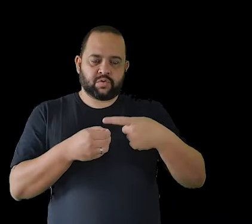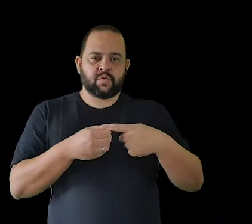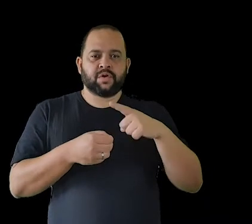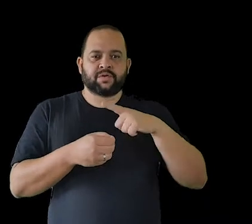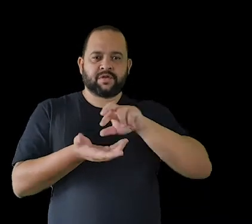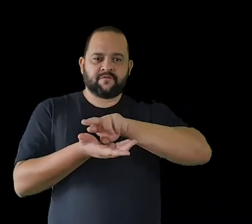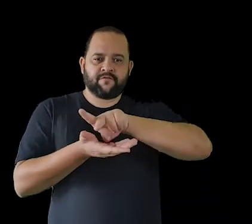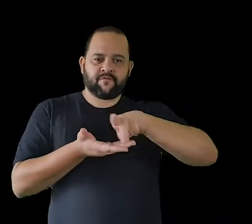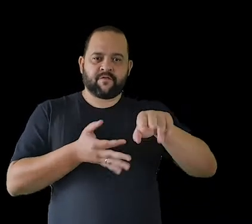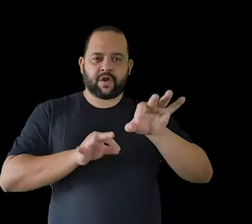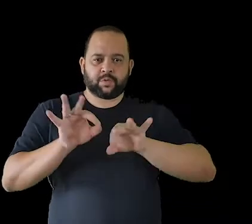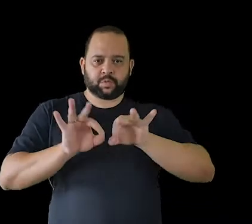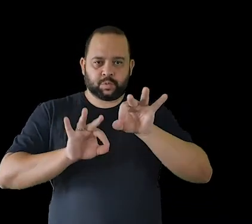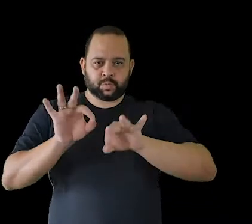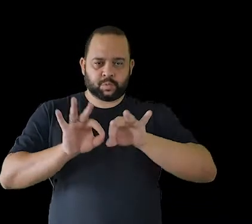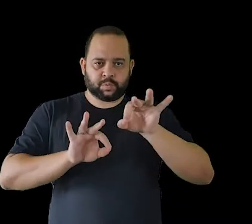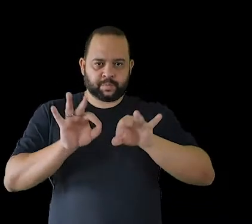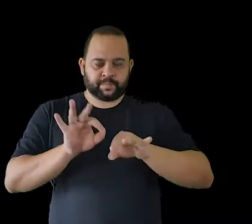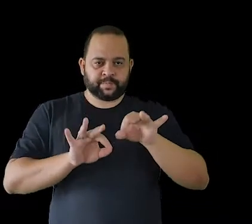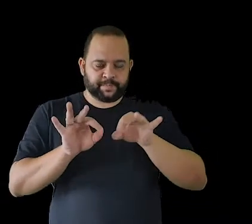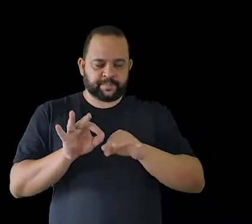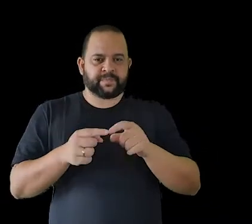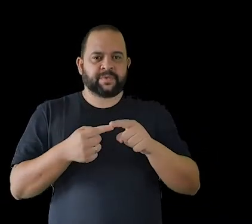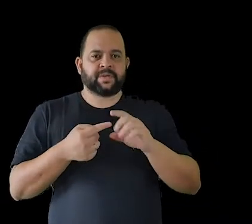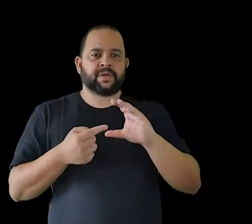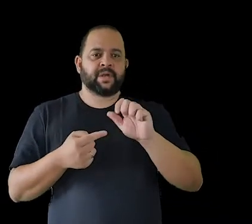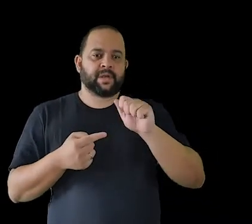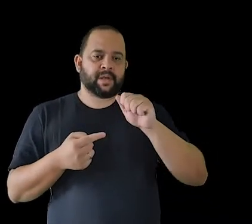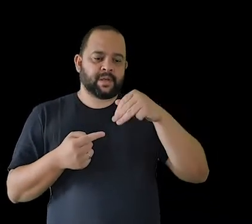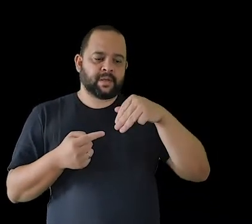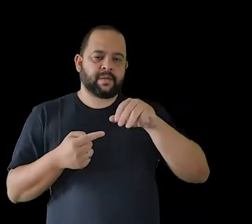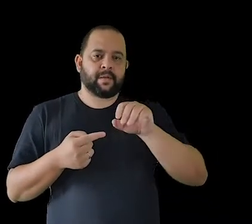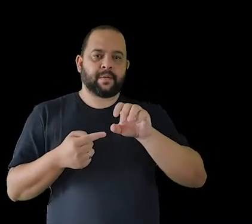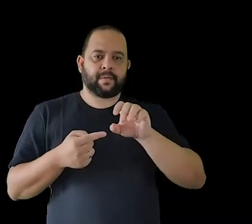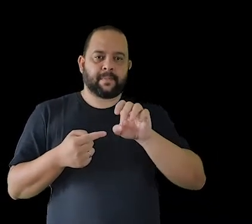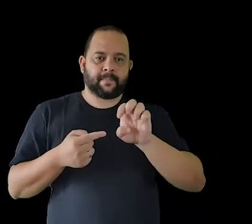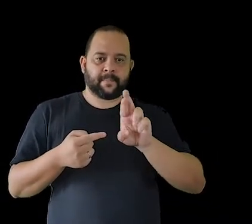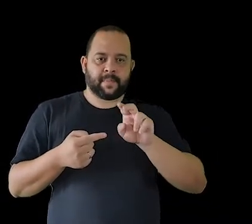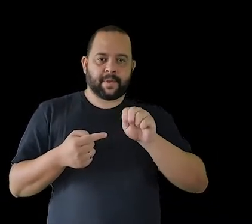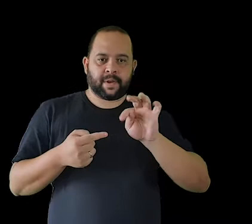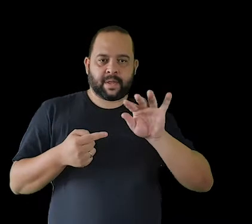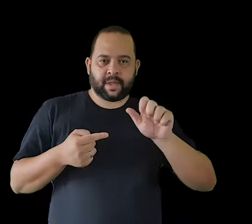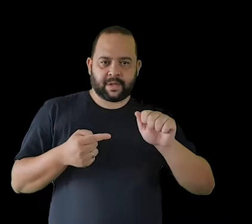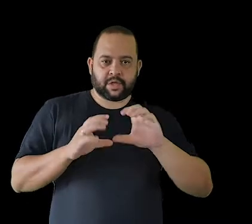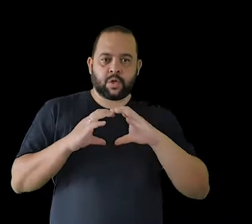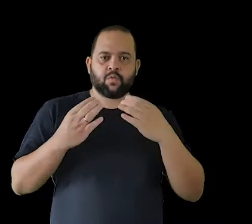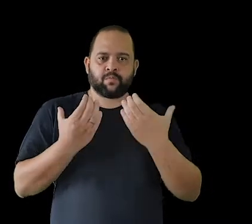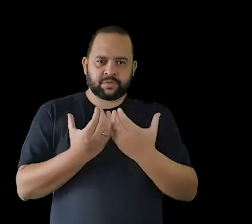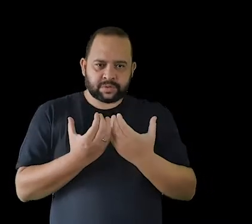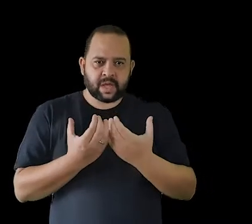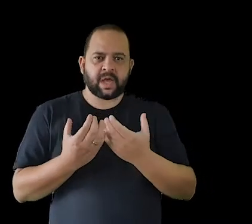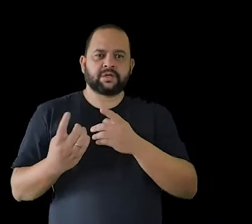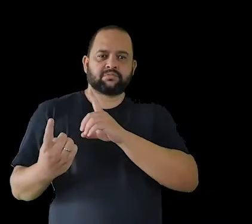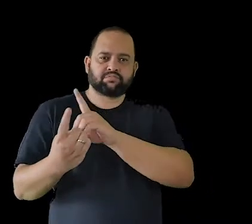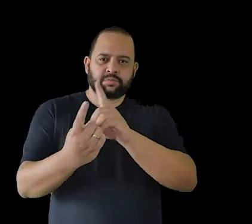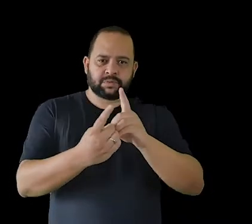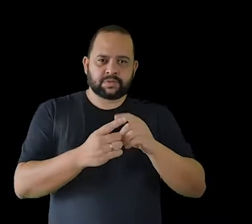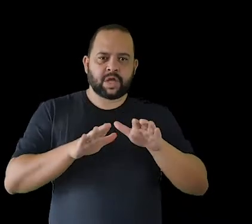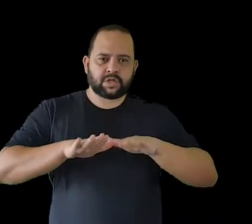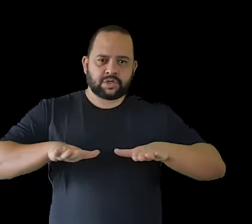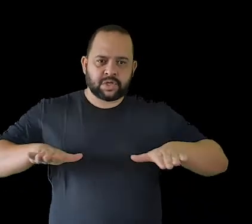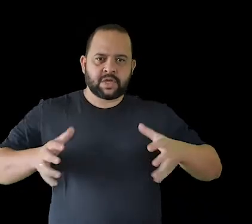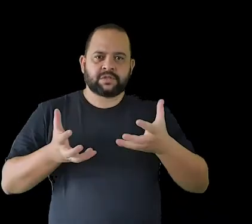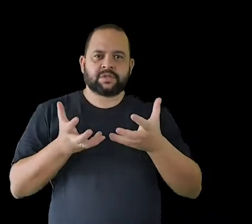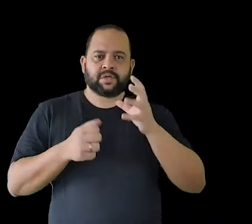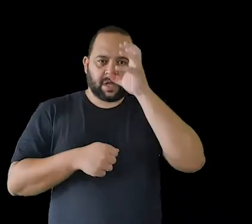diversos programas. Entre eles, o projeto Camerata Comunidade, que é para atender as crianças que querem